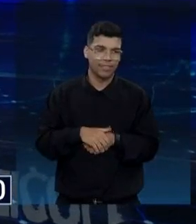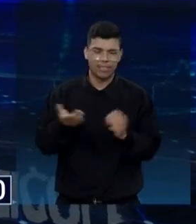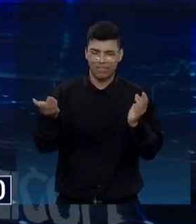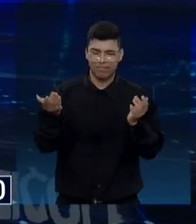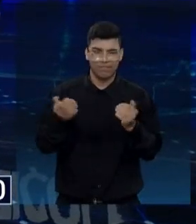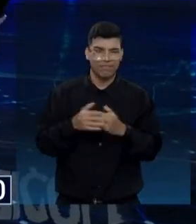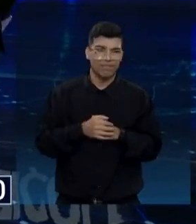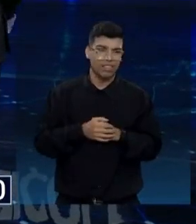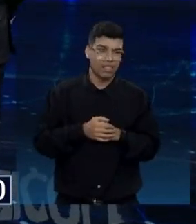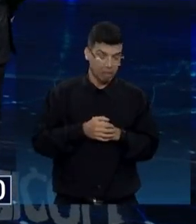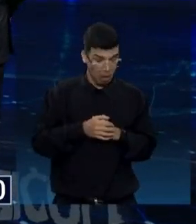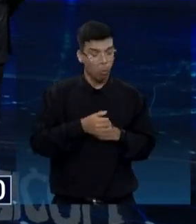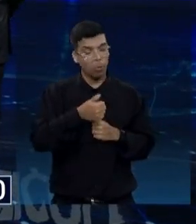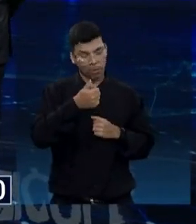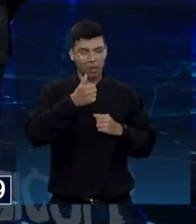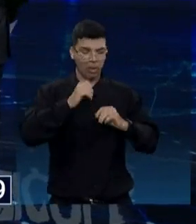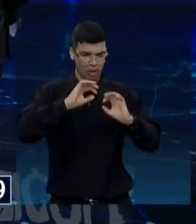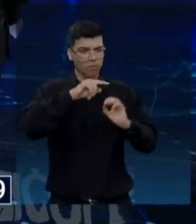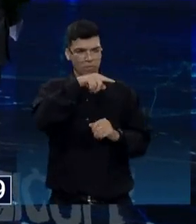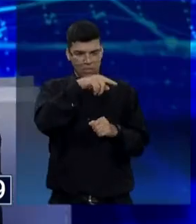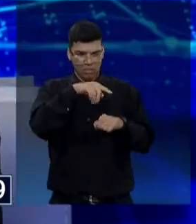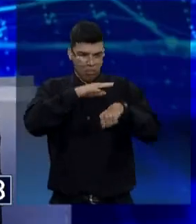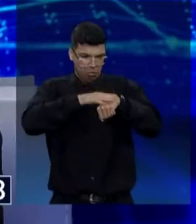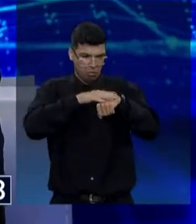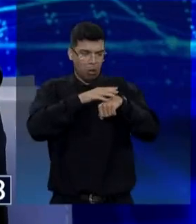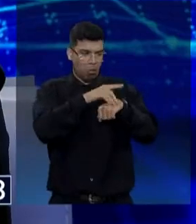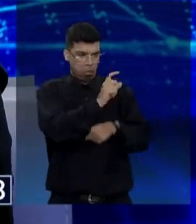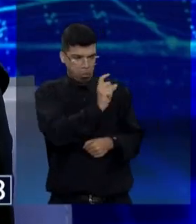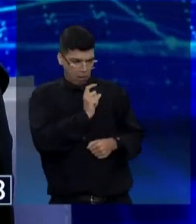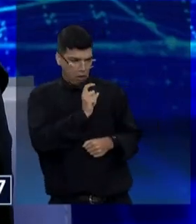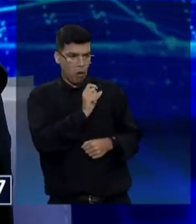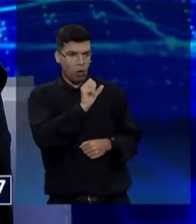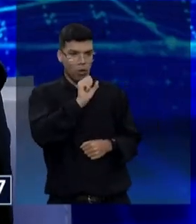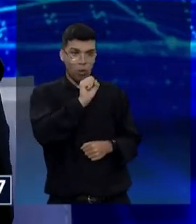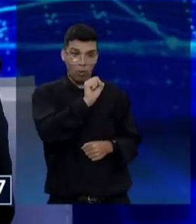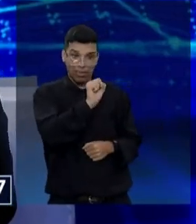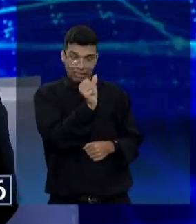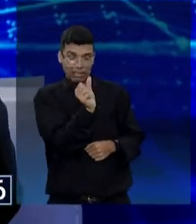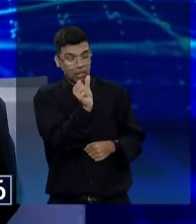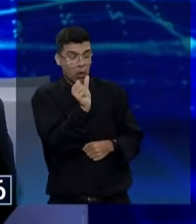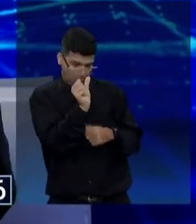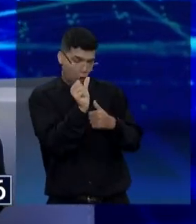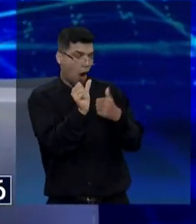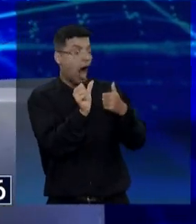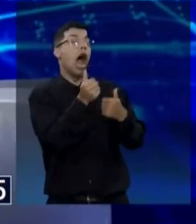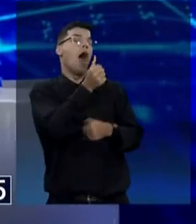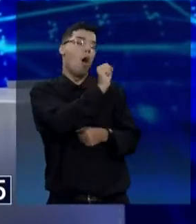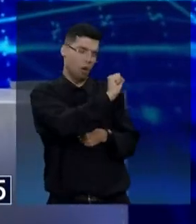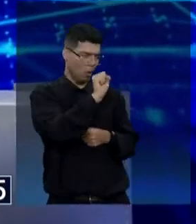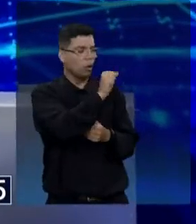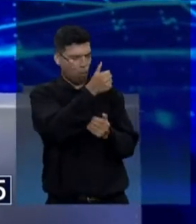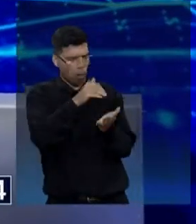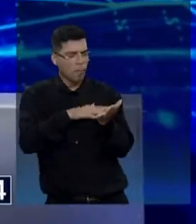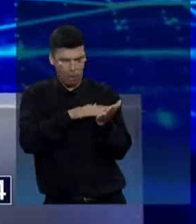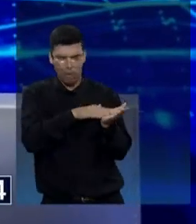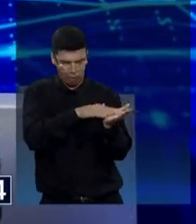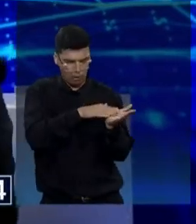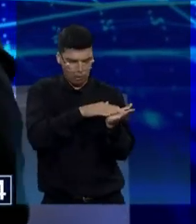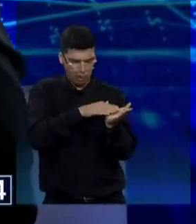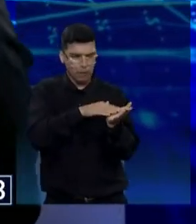Se o senhor fez 86% das obras no seu governo... 88. Parabéns. 88, 88.